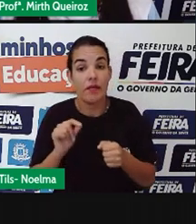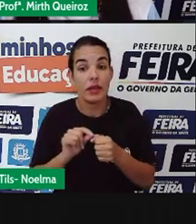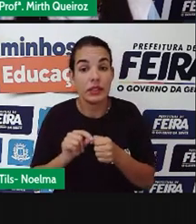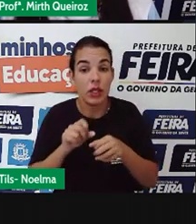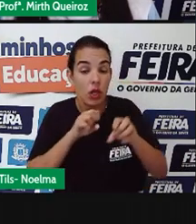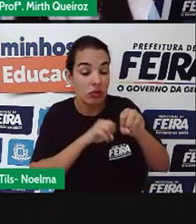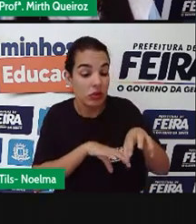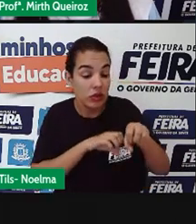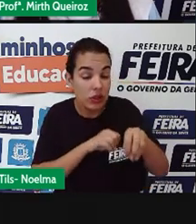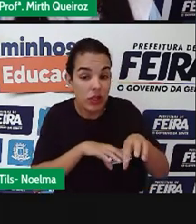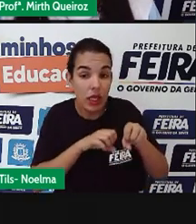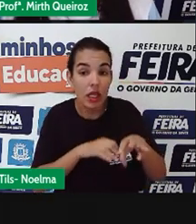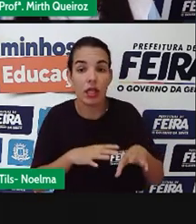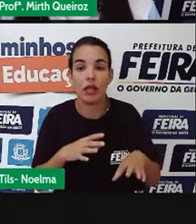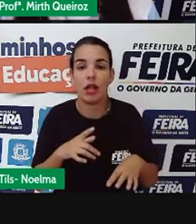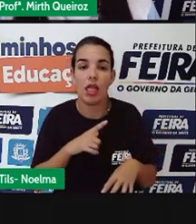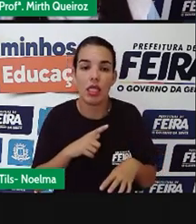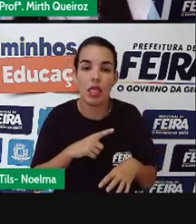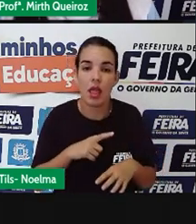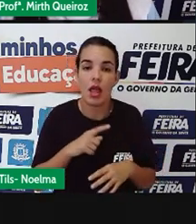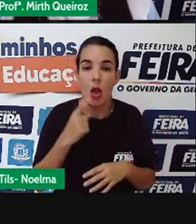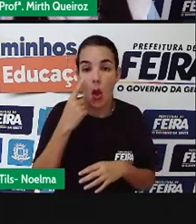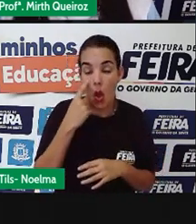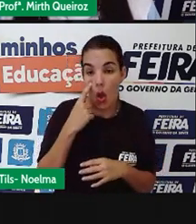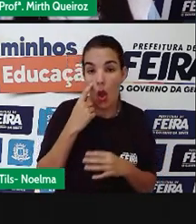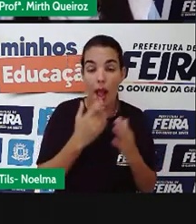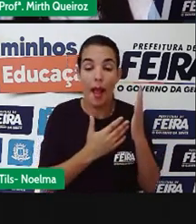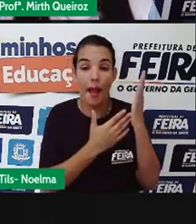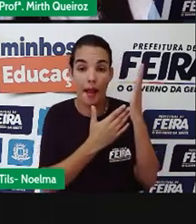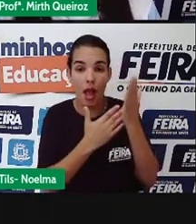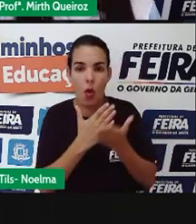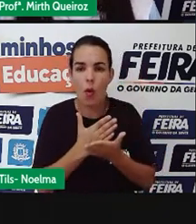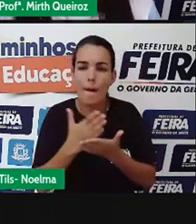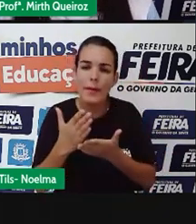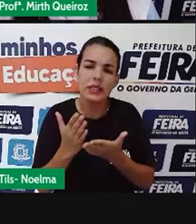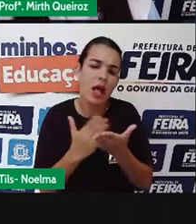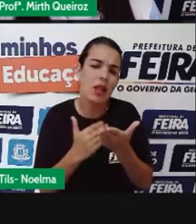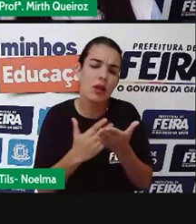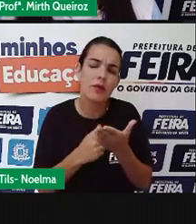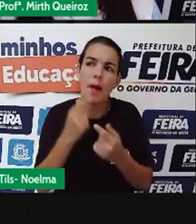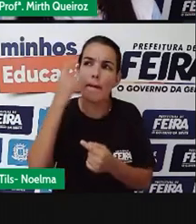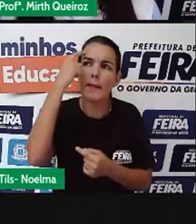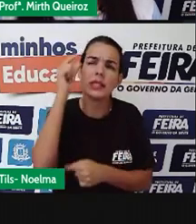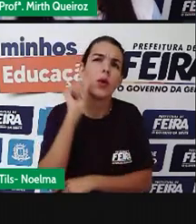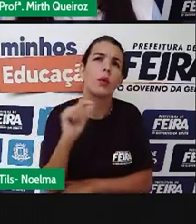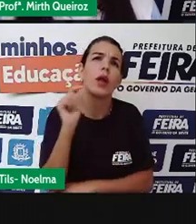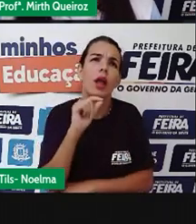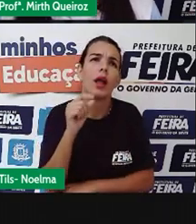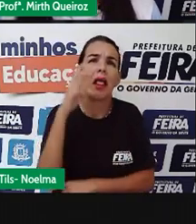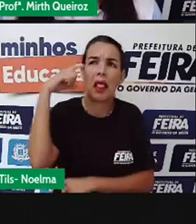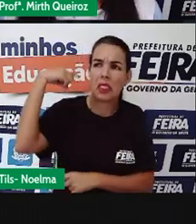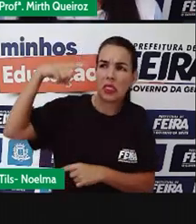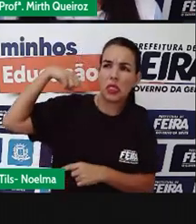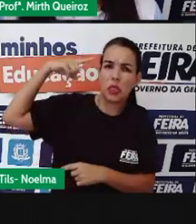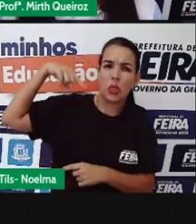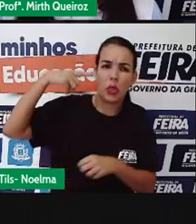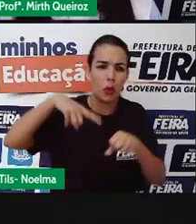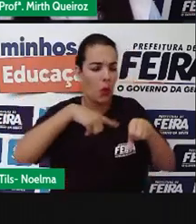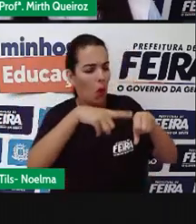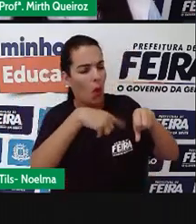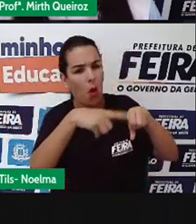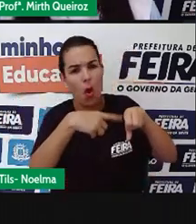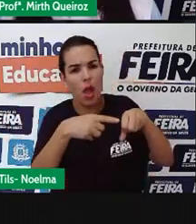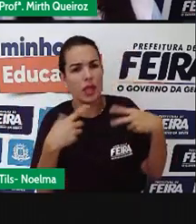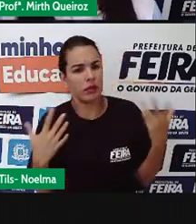príncipe lidar com esse Acendedor de Lampiões, ele acredita que ele é louco porque ele fica o tempo todo ali só